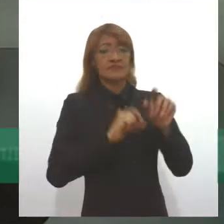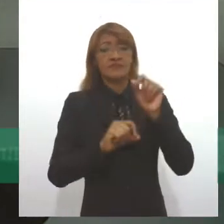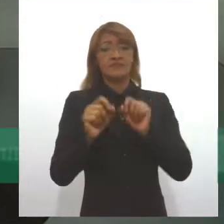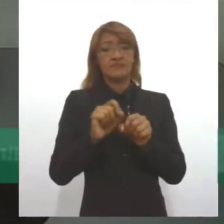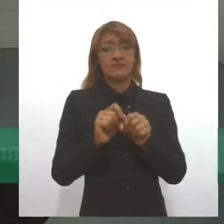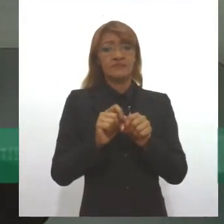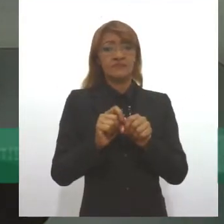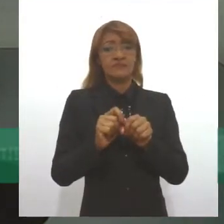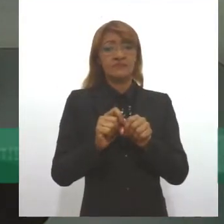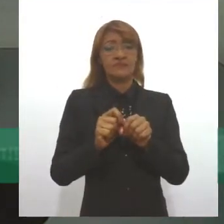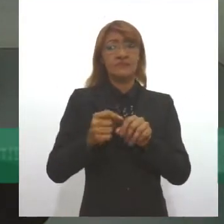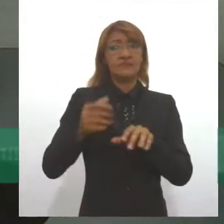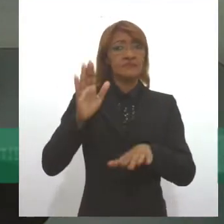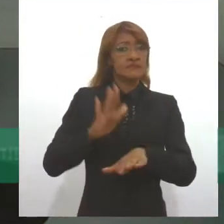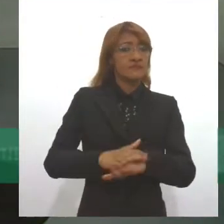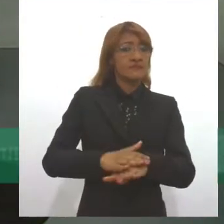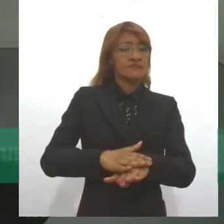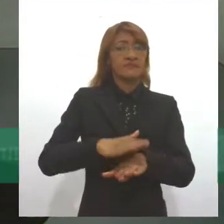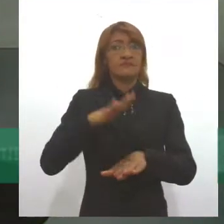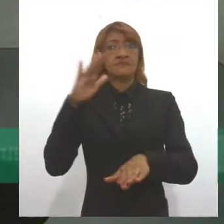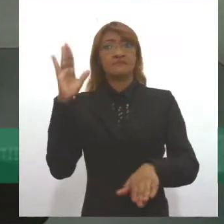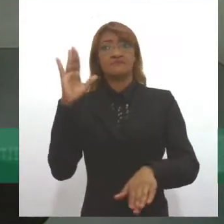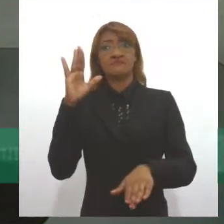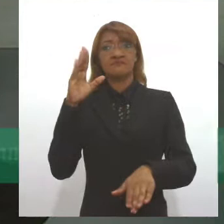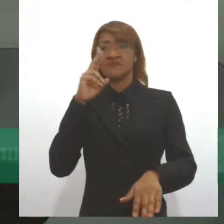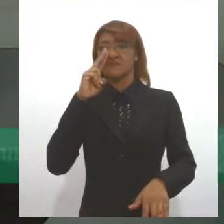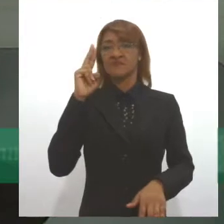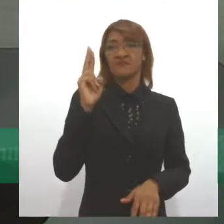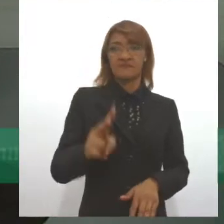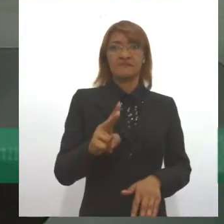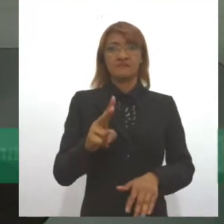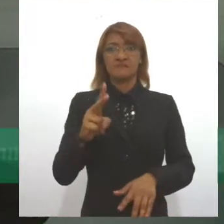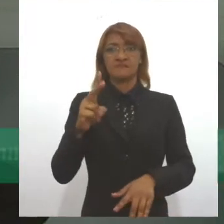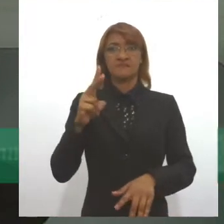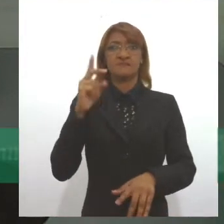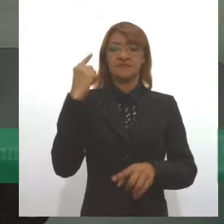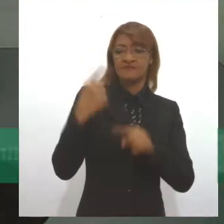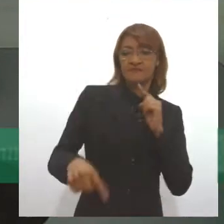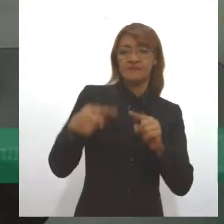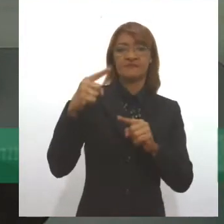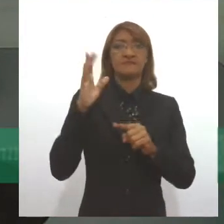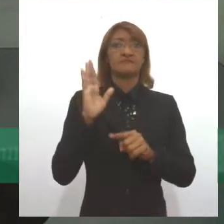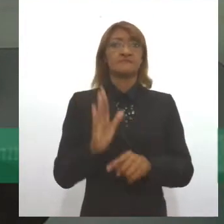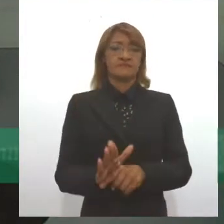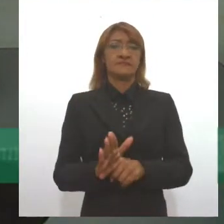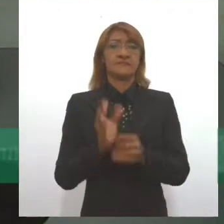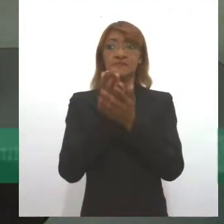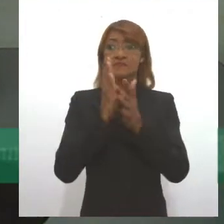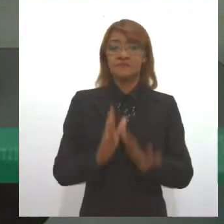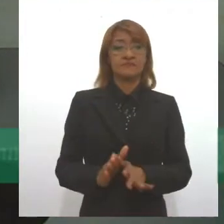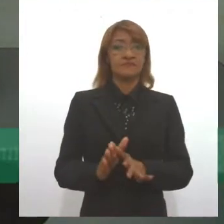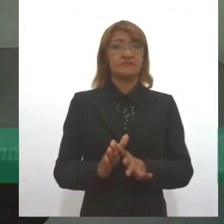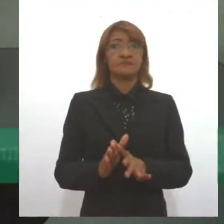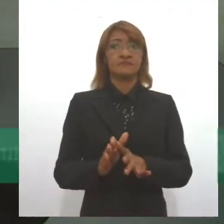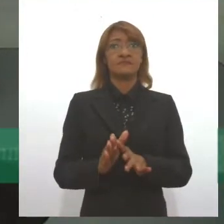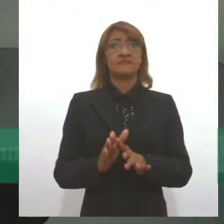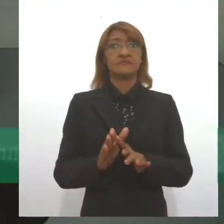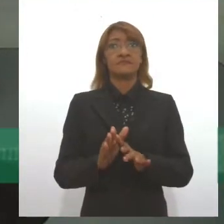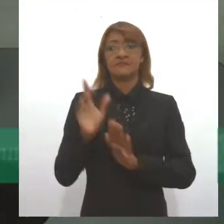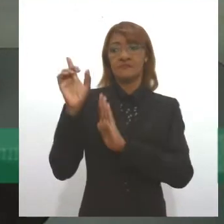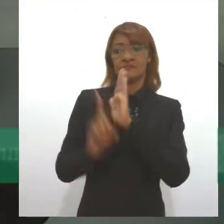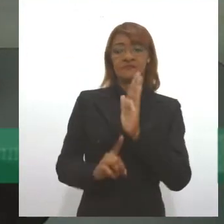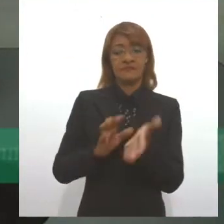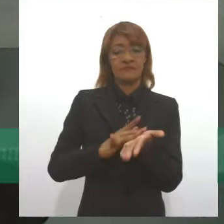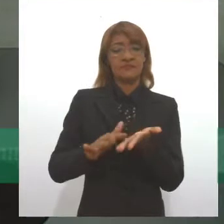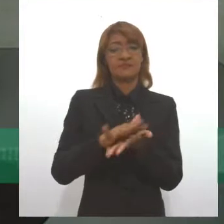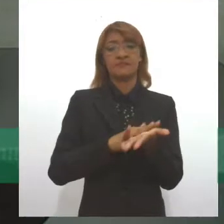uma das etnias mais atacadas, violentadas nos seus direitos, exterminadas, era a etnia cigana. E isso terminou